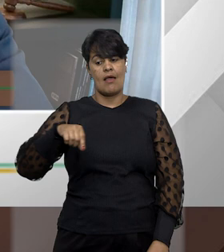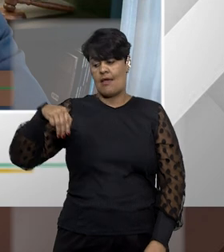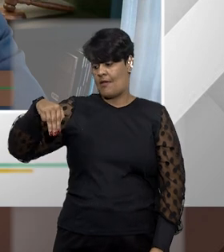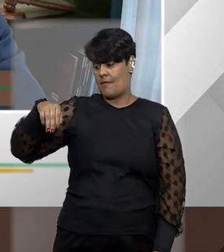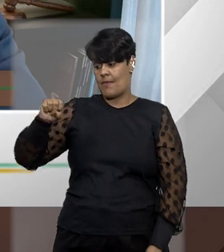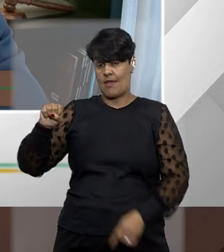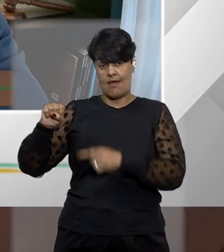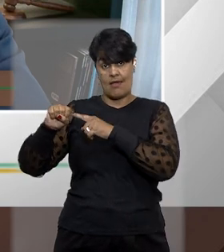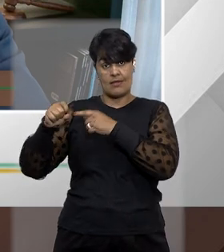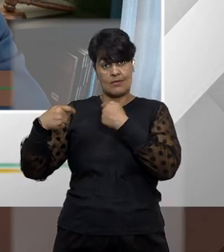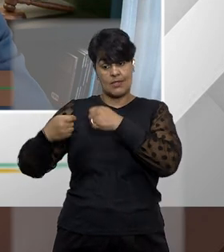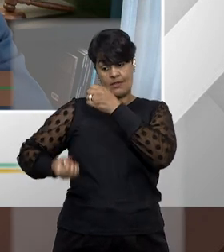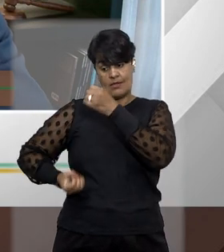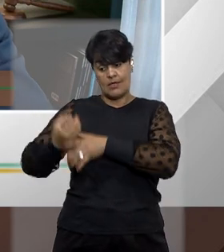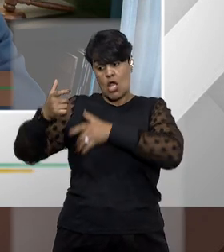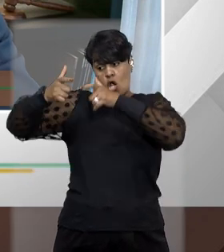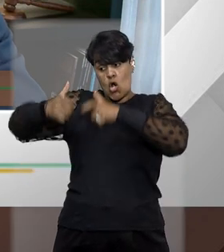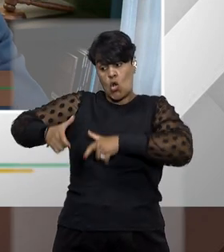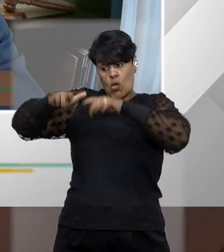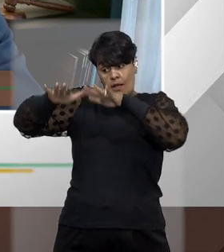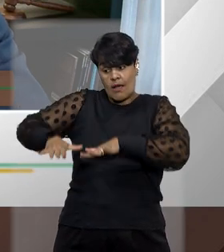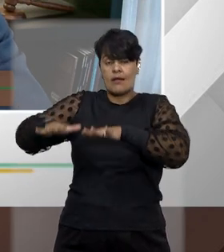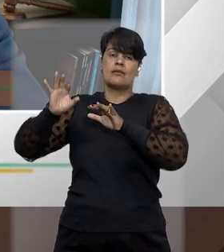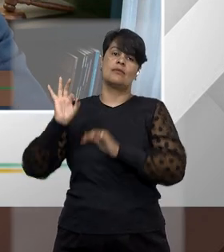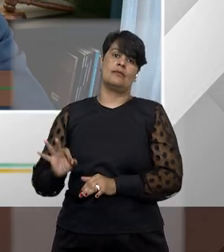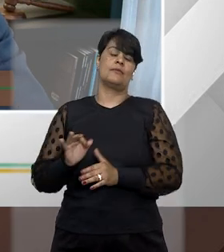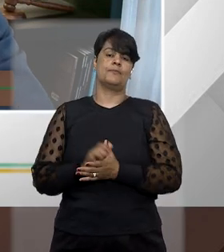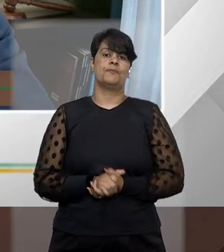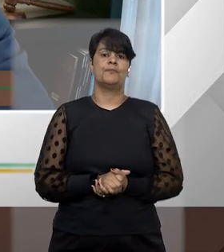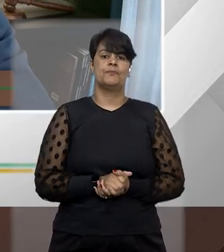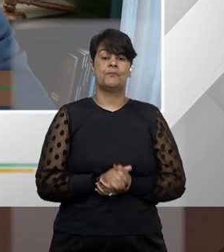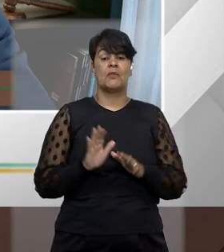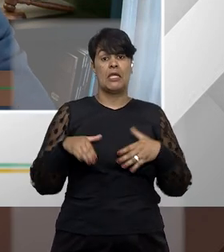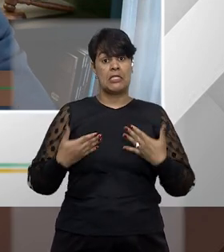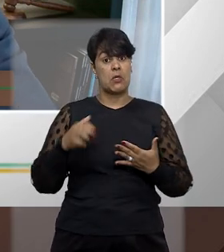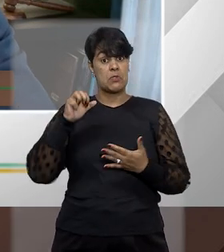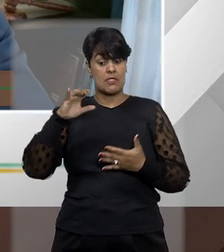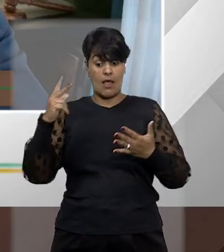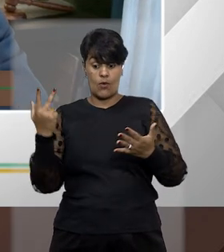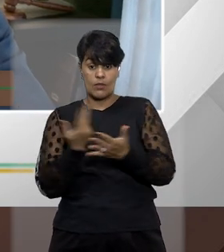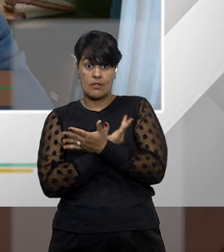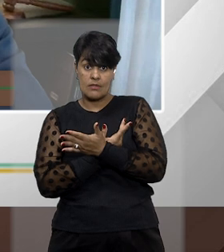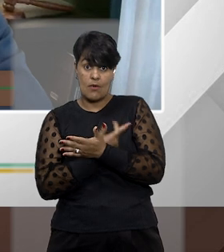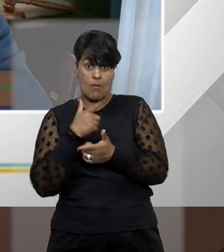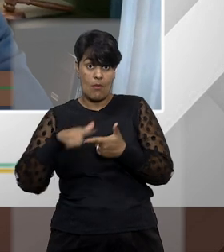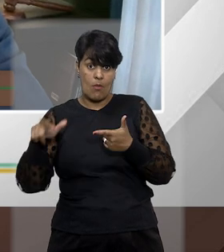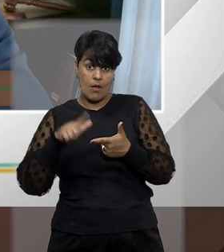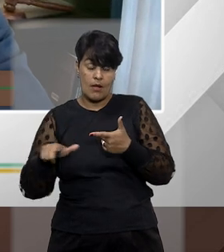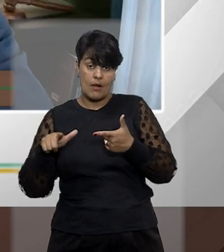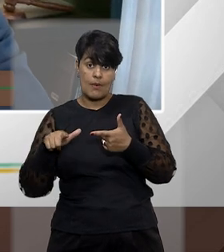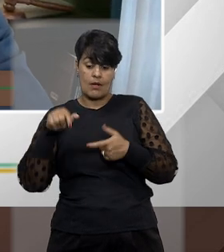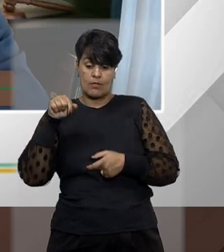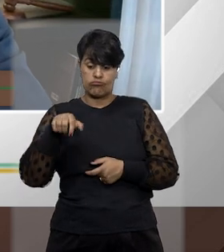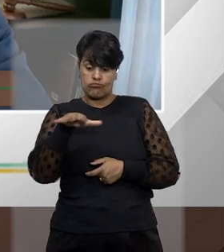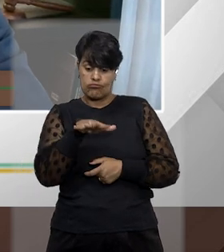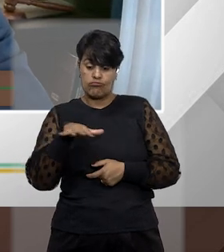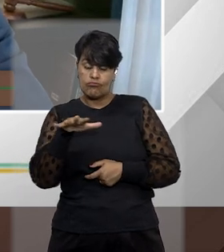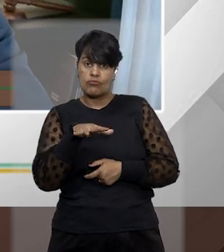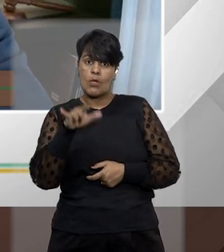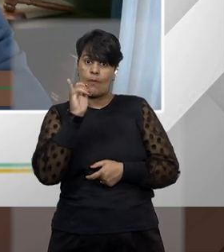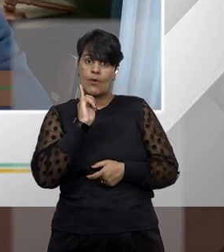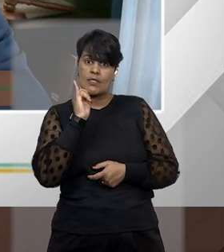deve ser proposto do local da sede da autoridade então se é uma autoridade por exemplo um